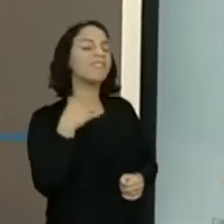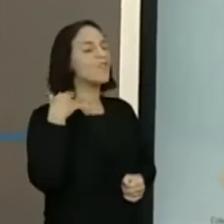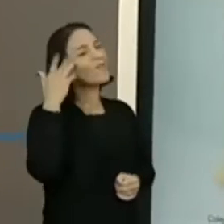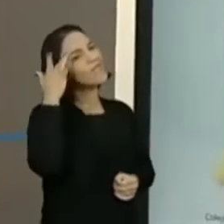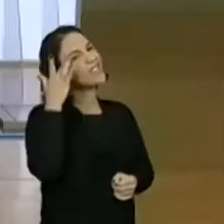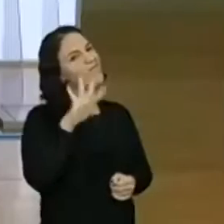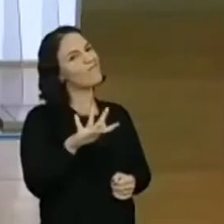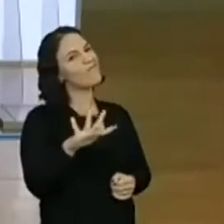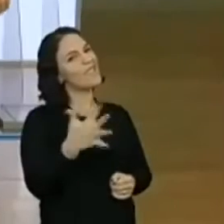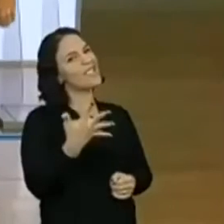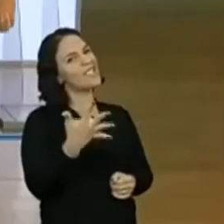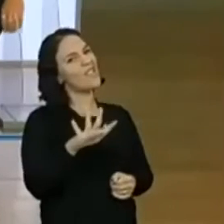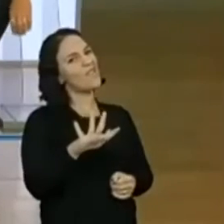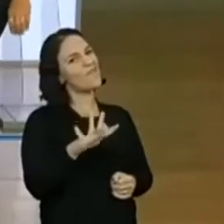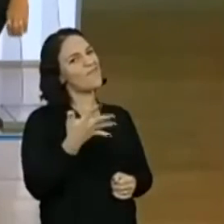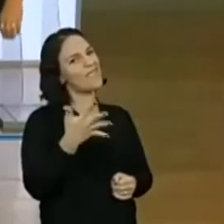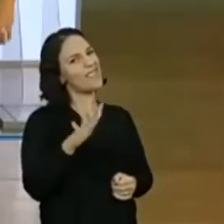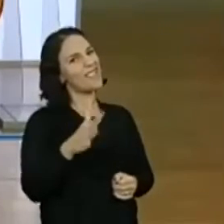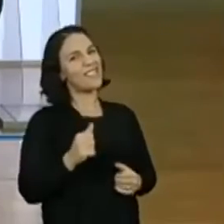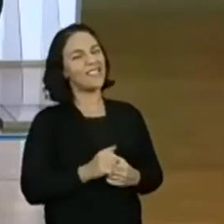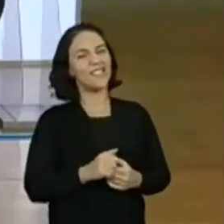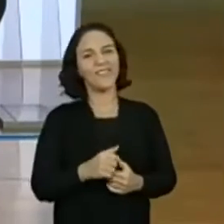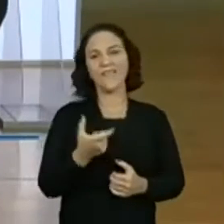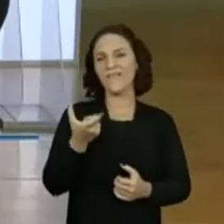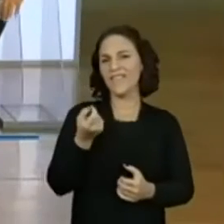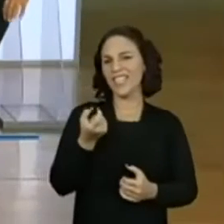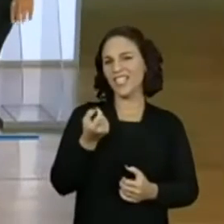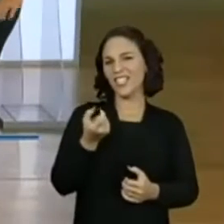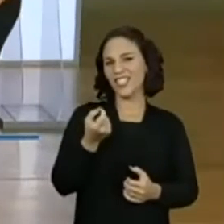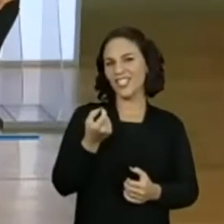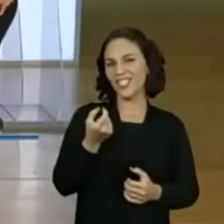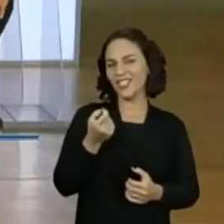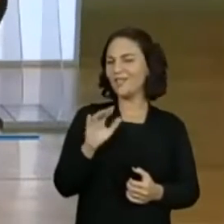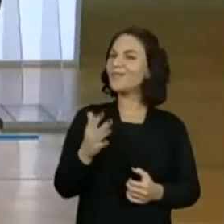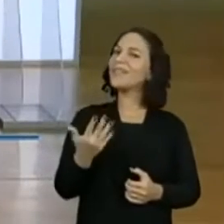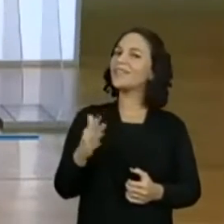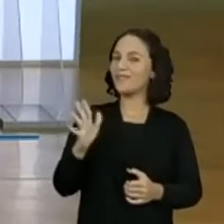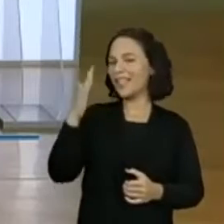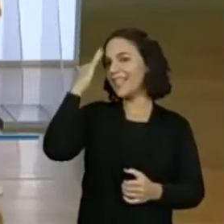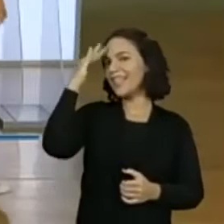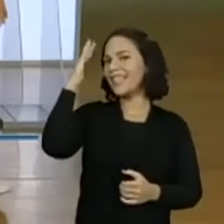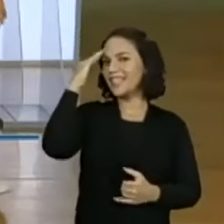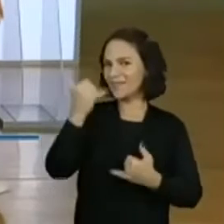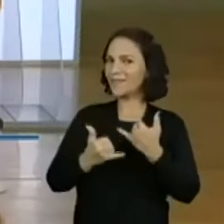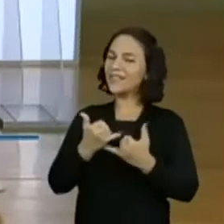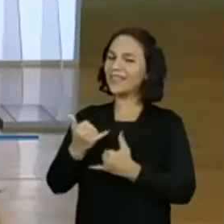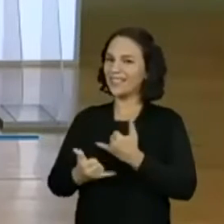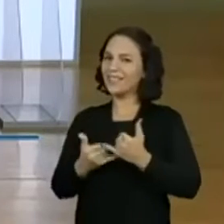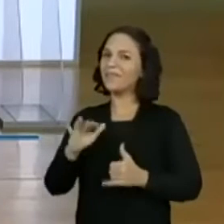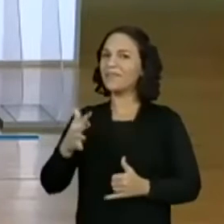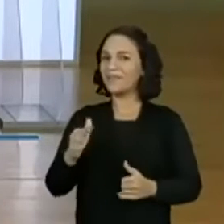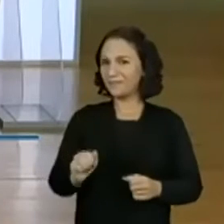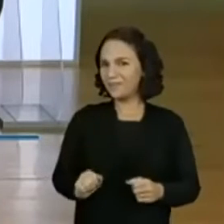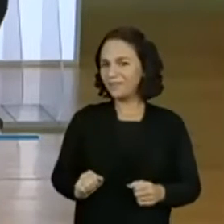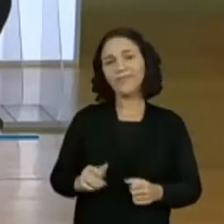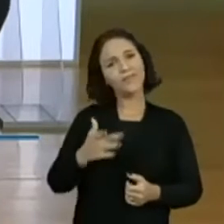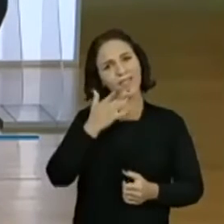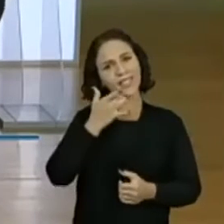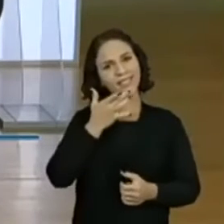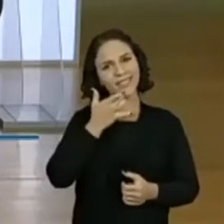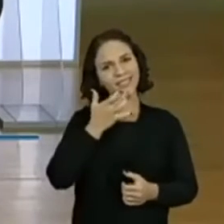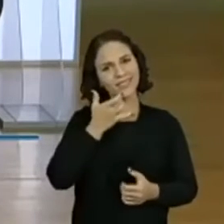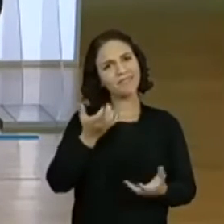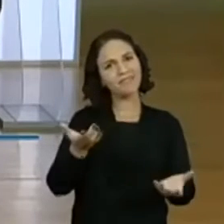já colocou mais ou menos uns 20 grãos. A professora Elza já entendeu a brincadeira. Será que os estudantes entenderam? Fácil, hein, pessoal?